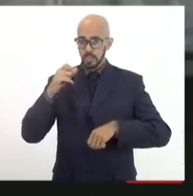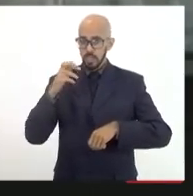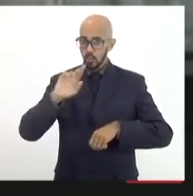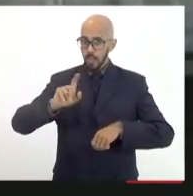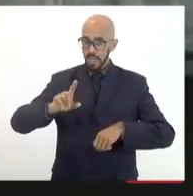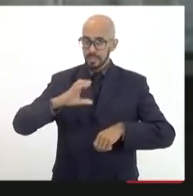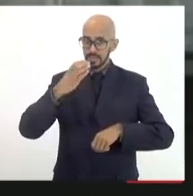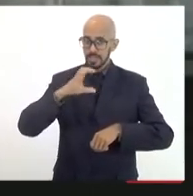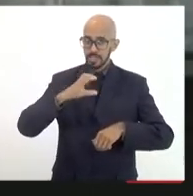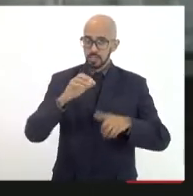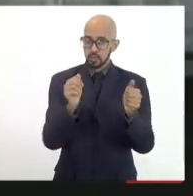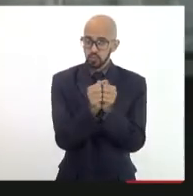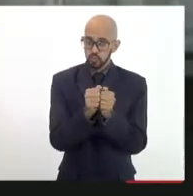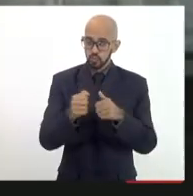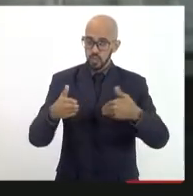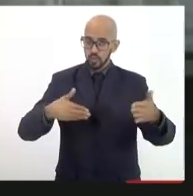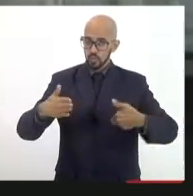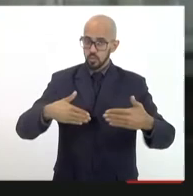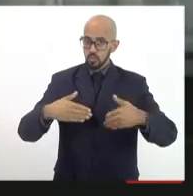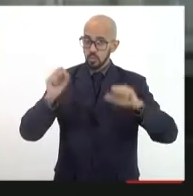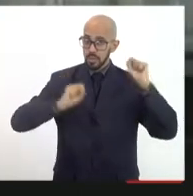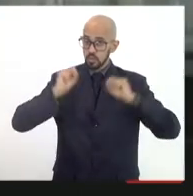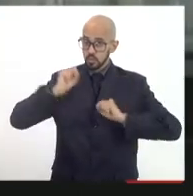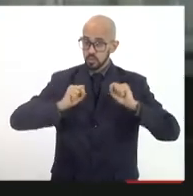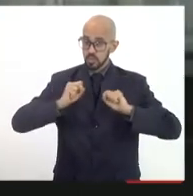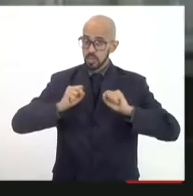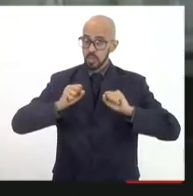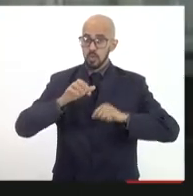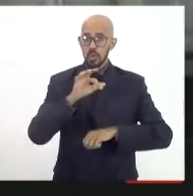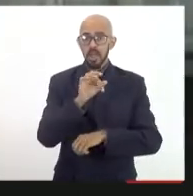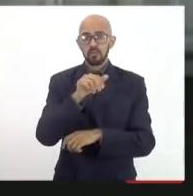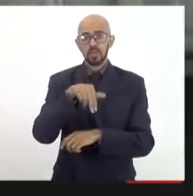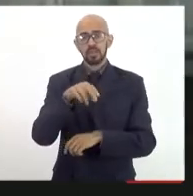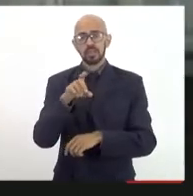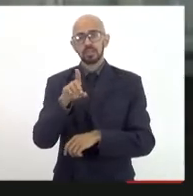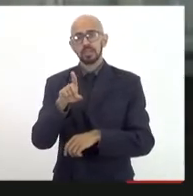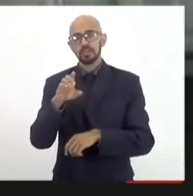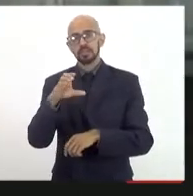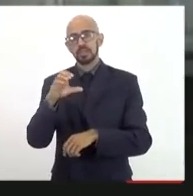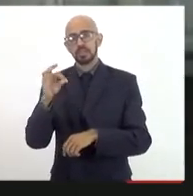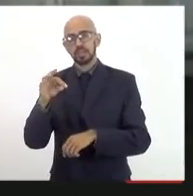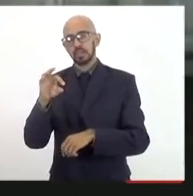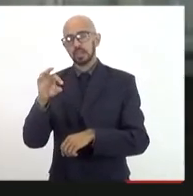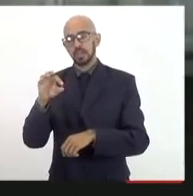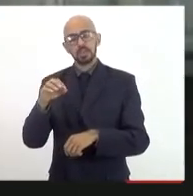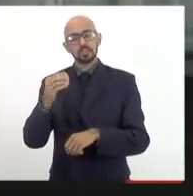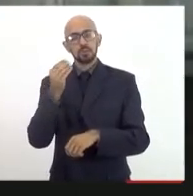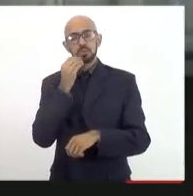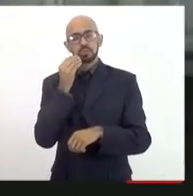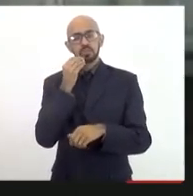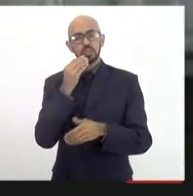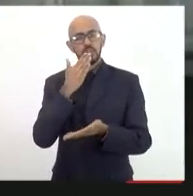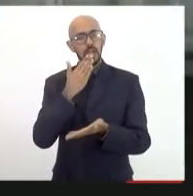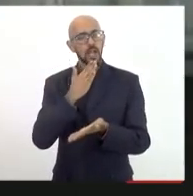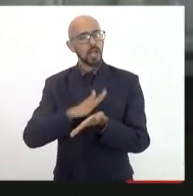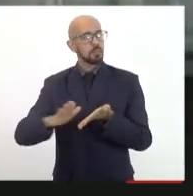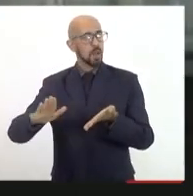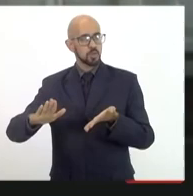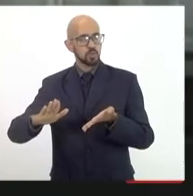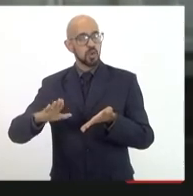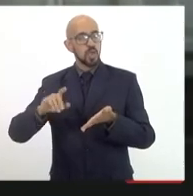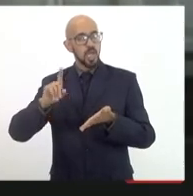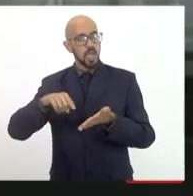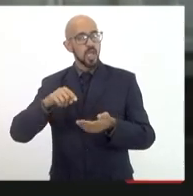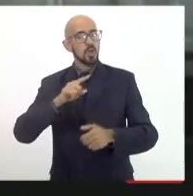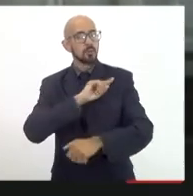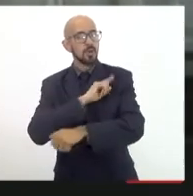FNDCT nosso estaria acabado. Então, acho que é importante, a sociedade não é problema, é força. Eu